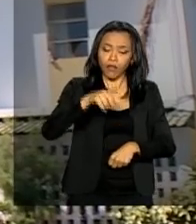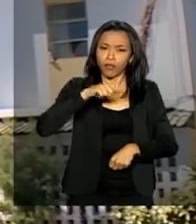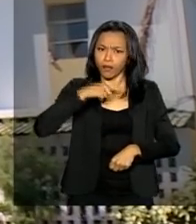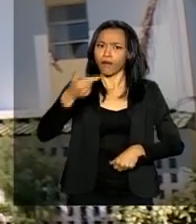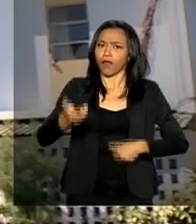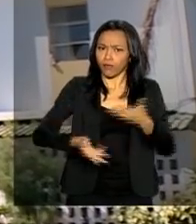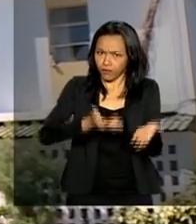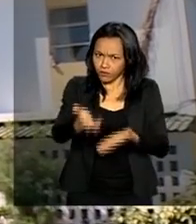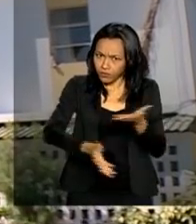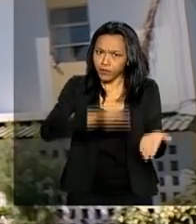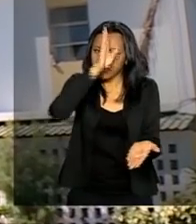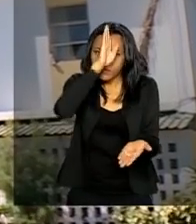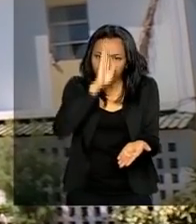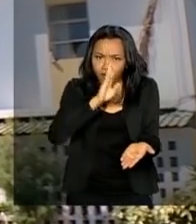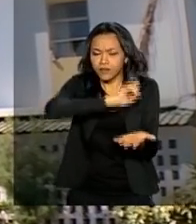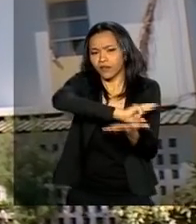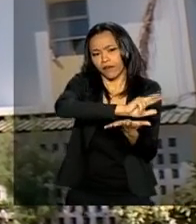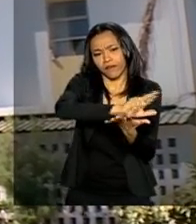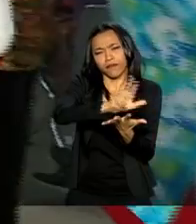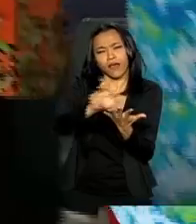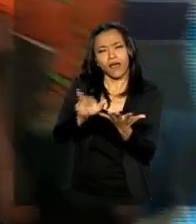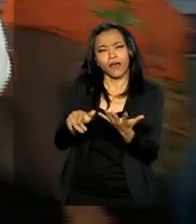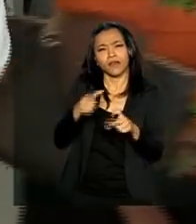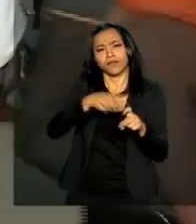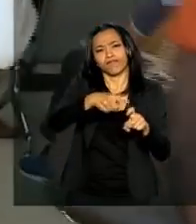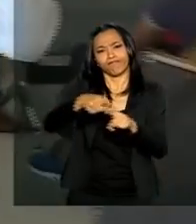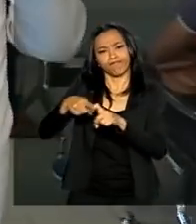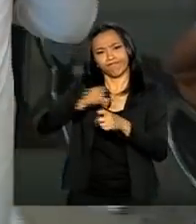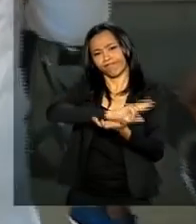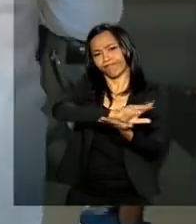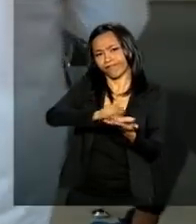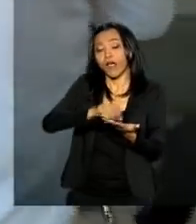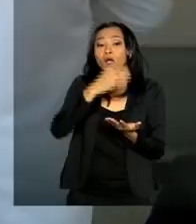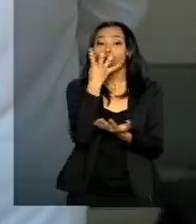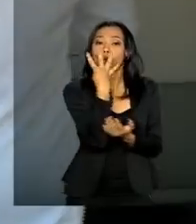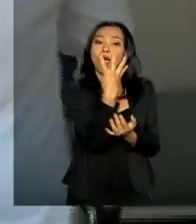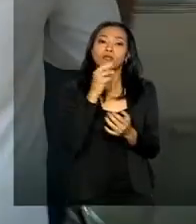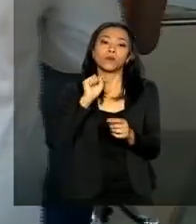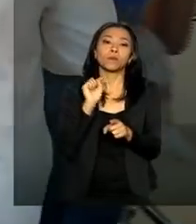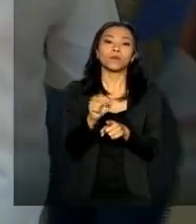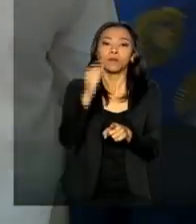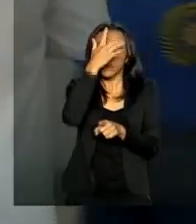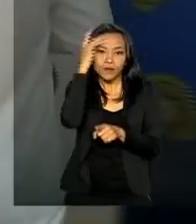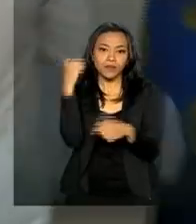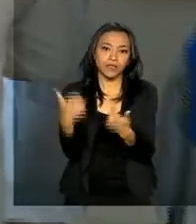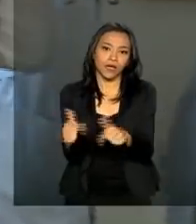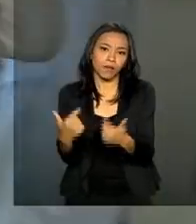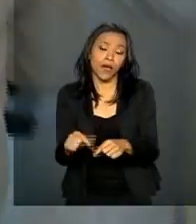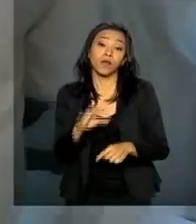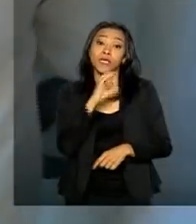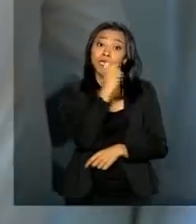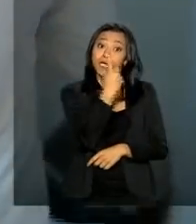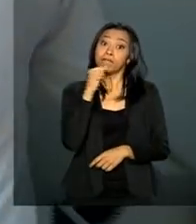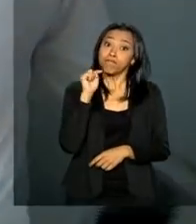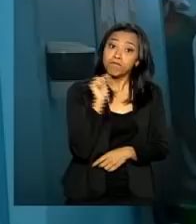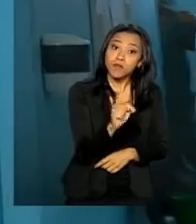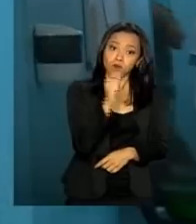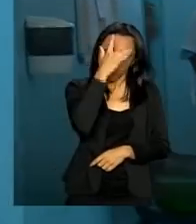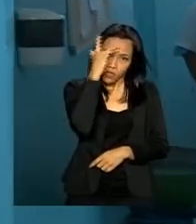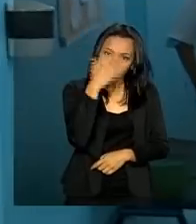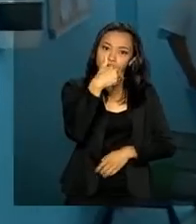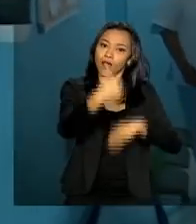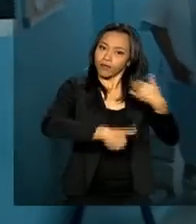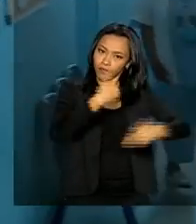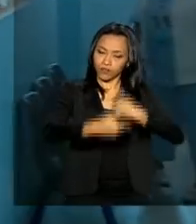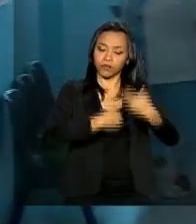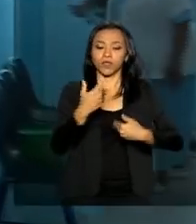atendimento público em várias especialidades. São cerca de 4 mil funcionários e mil pacientes atendidos por dia nos